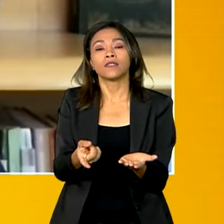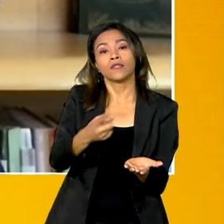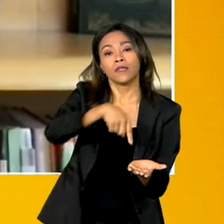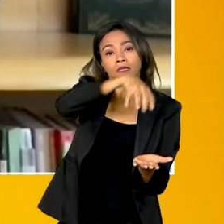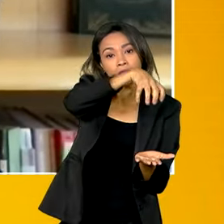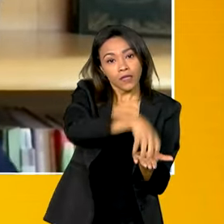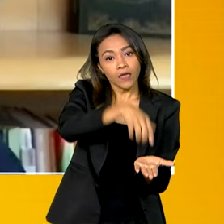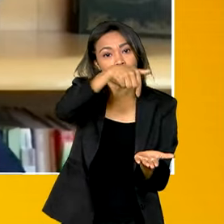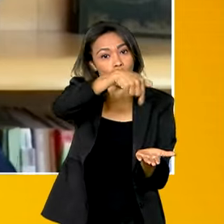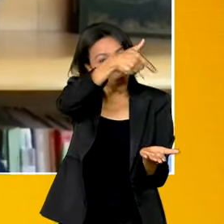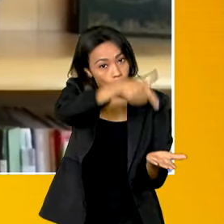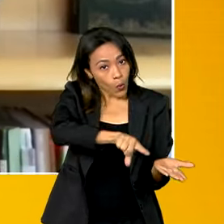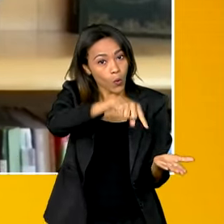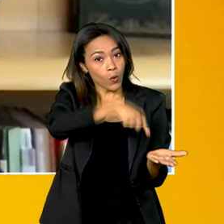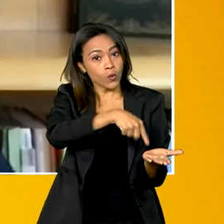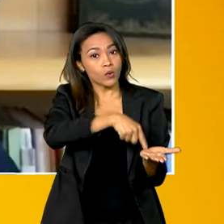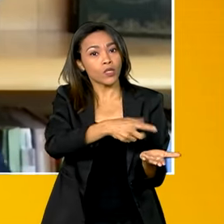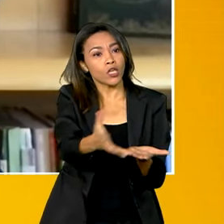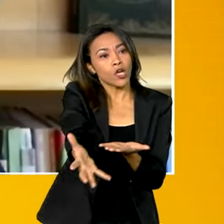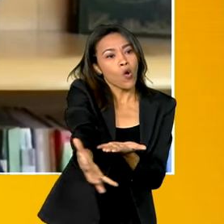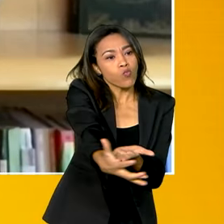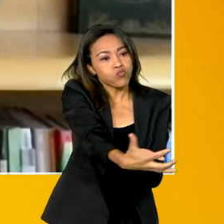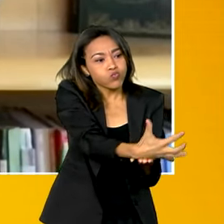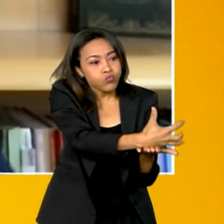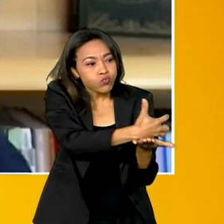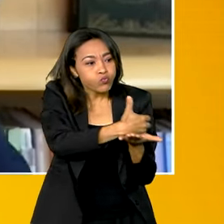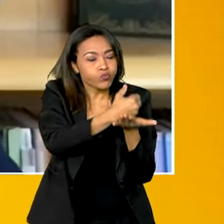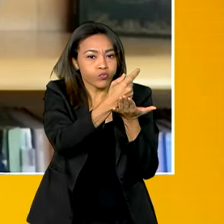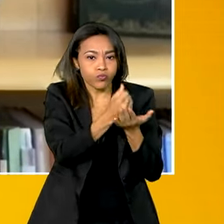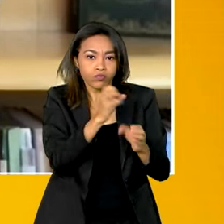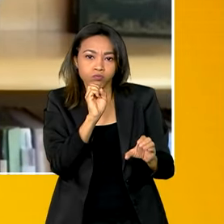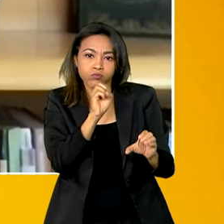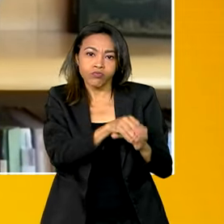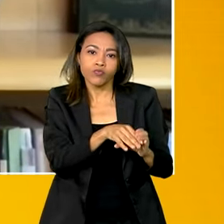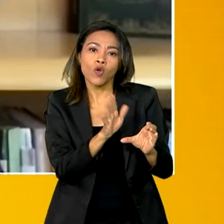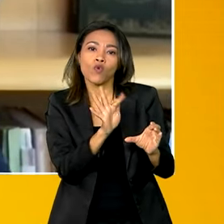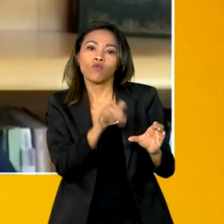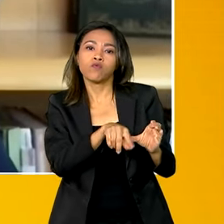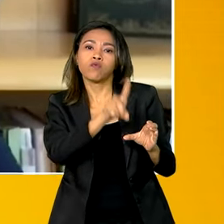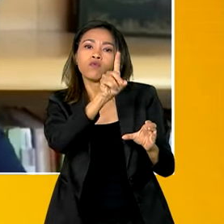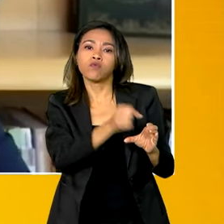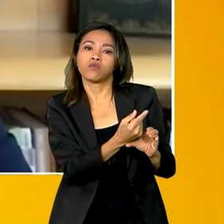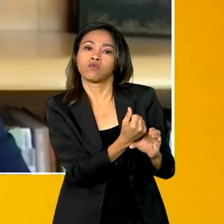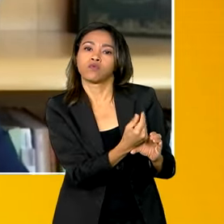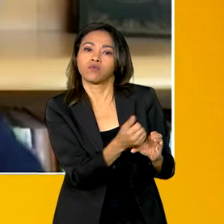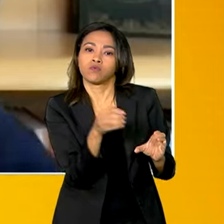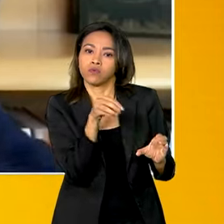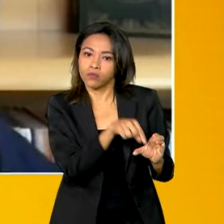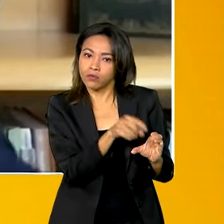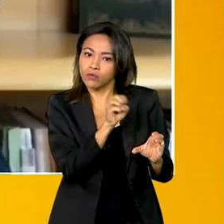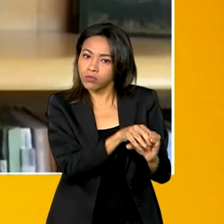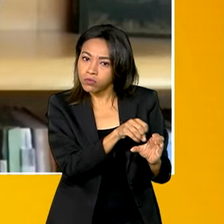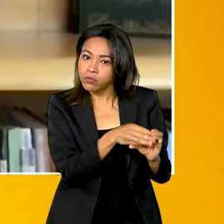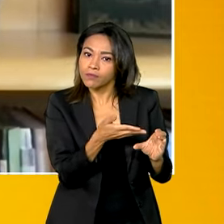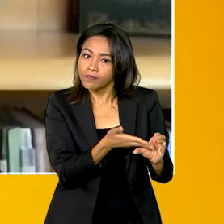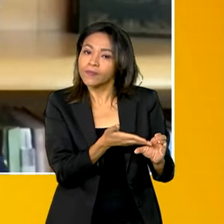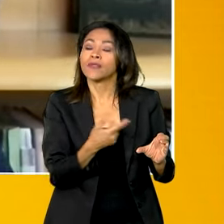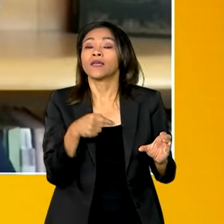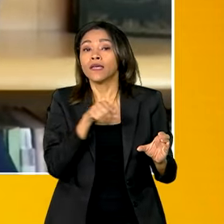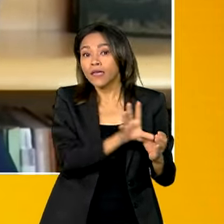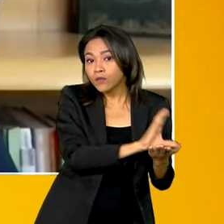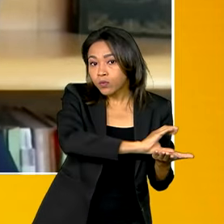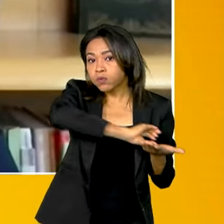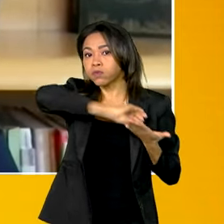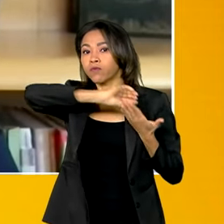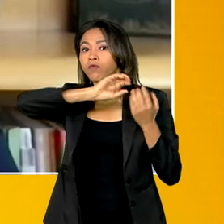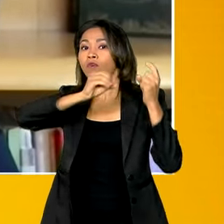onde se arrecada esse fundo é justamente da produção cinematográfica e se reinveste